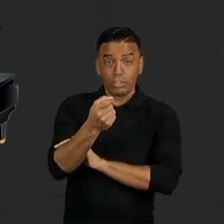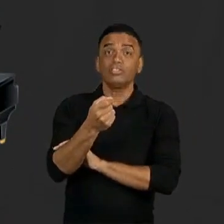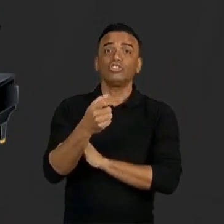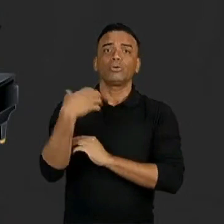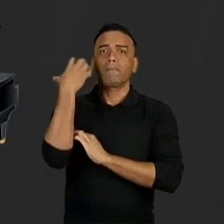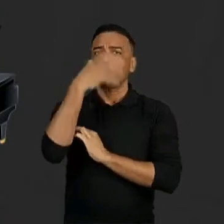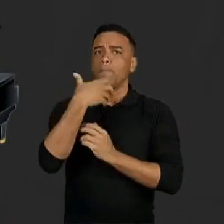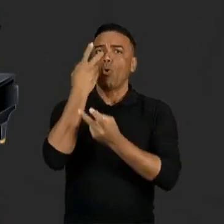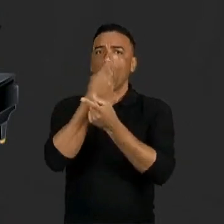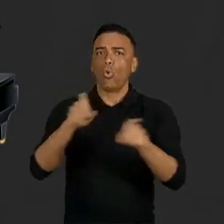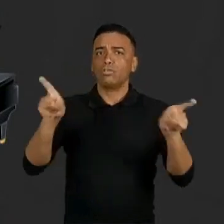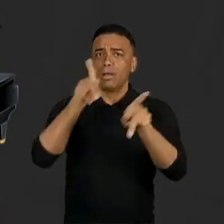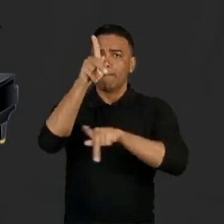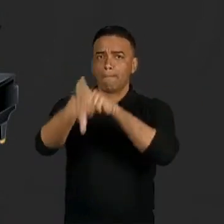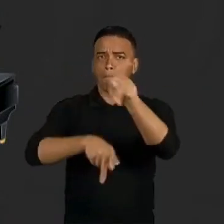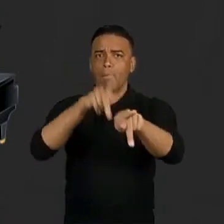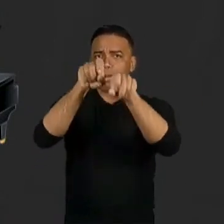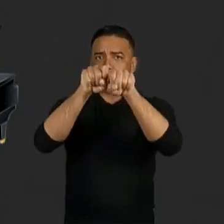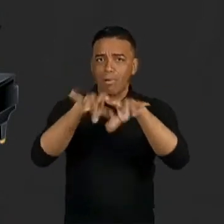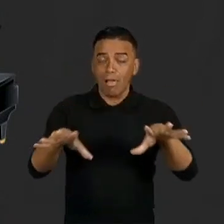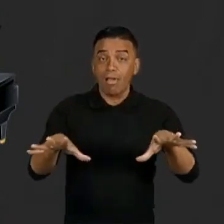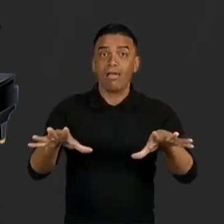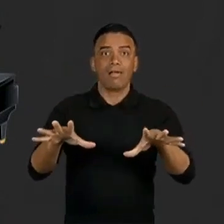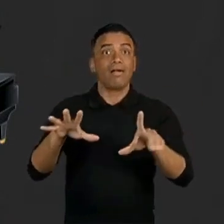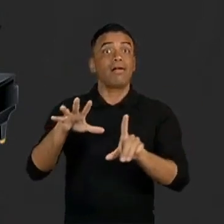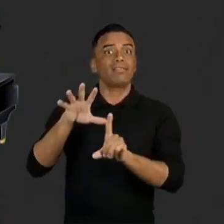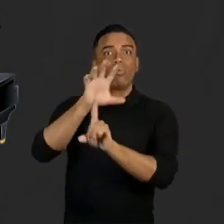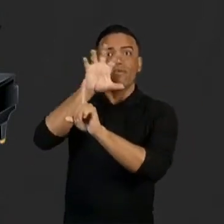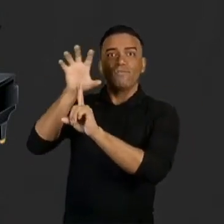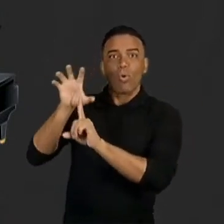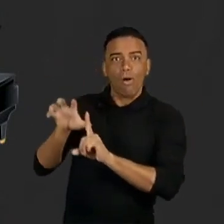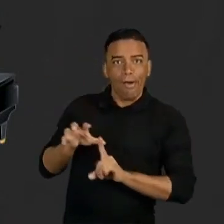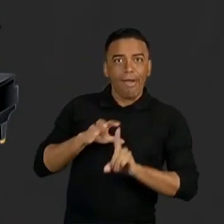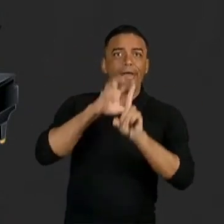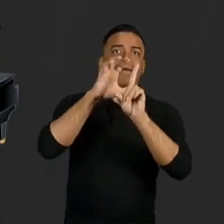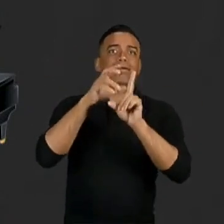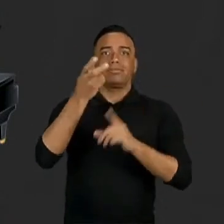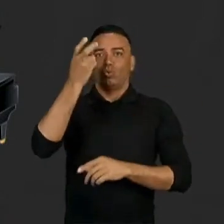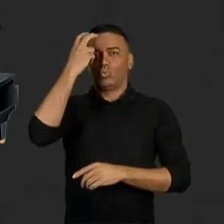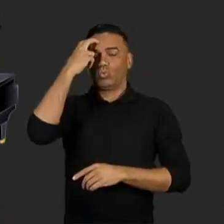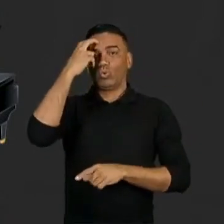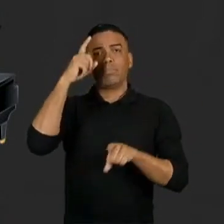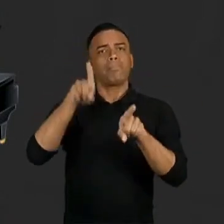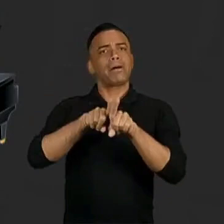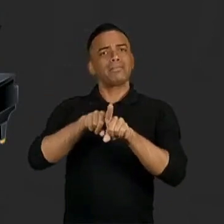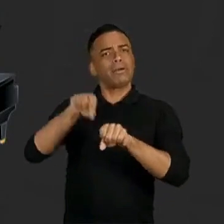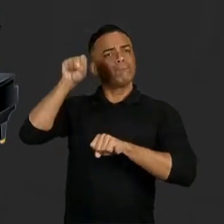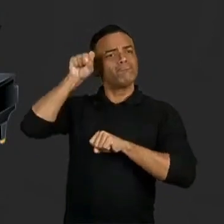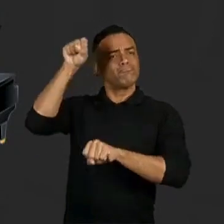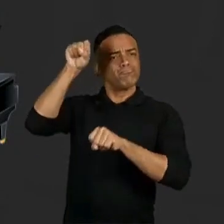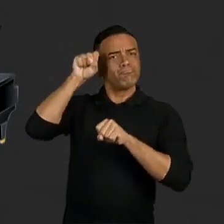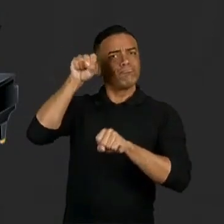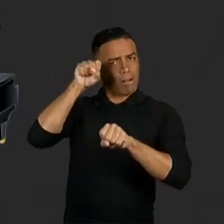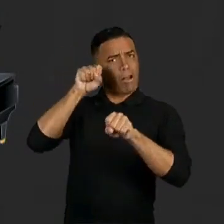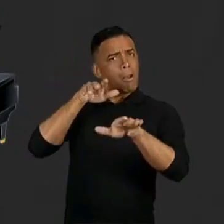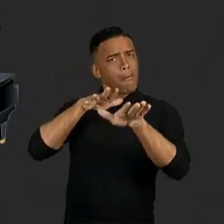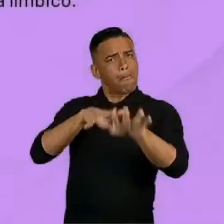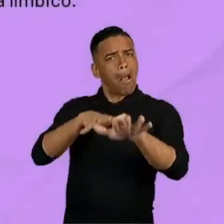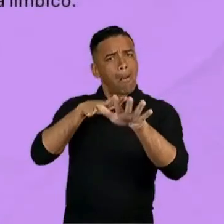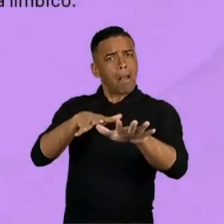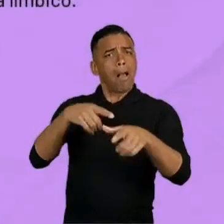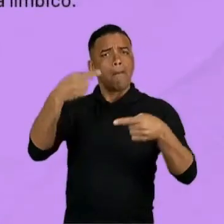tornou-se cada vez mais influente na cultura e também usada como meio de protesto político e social.